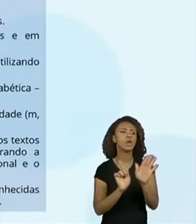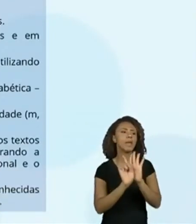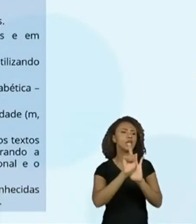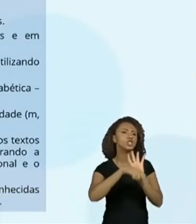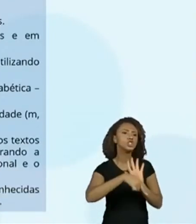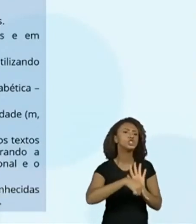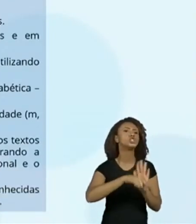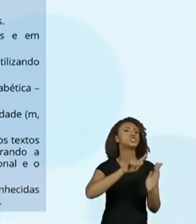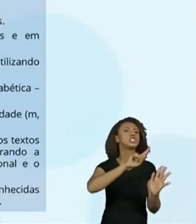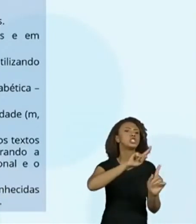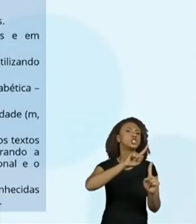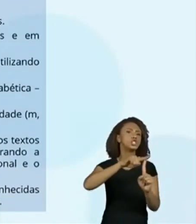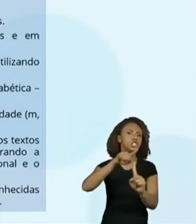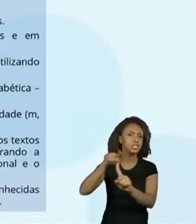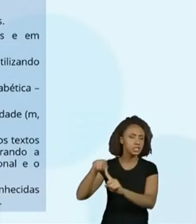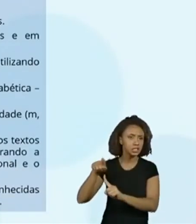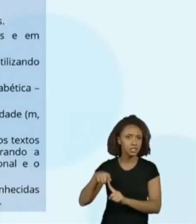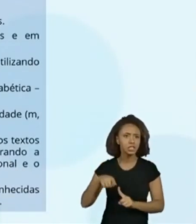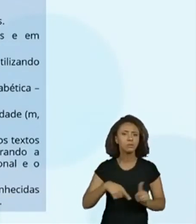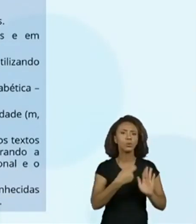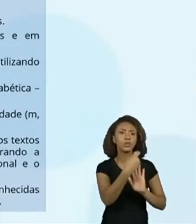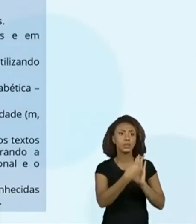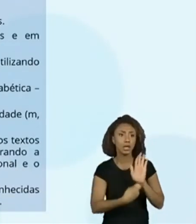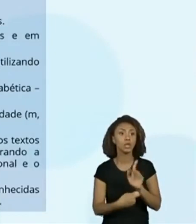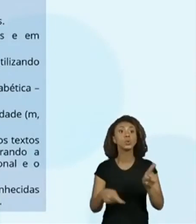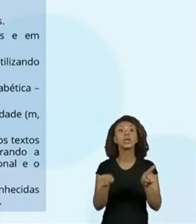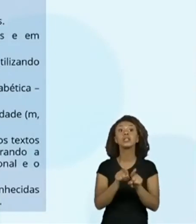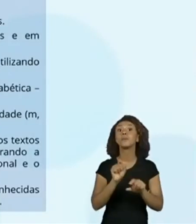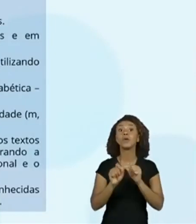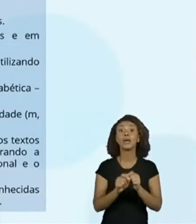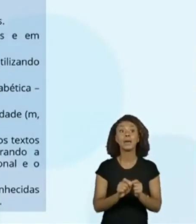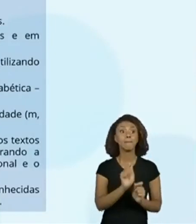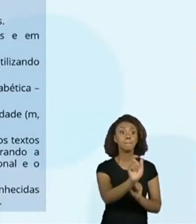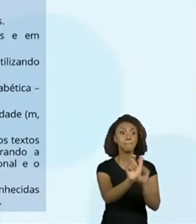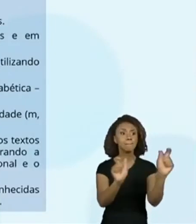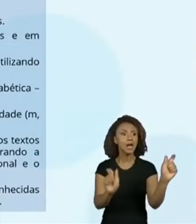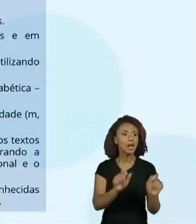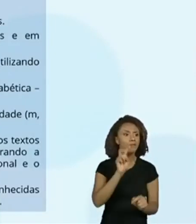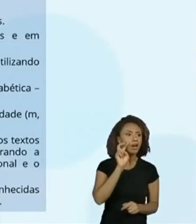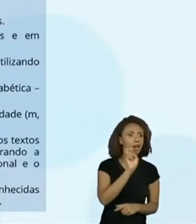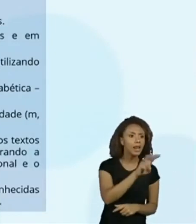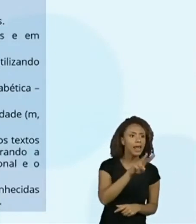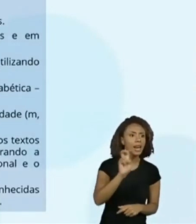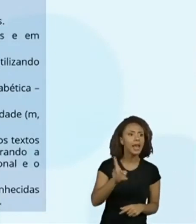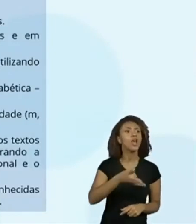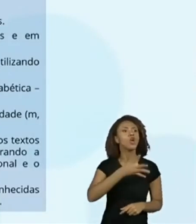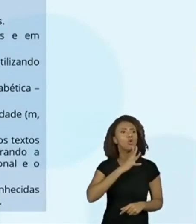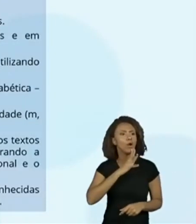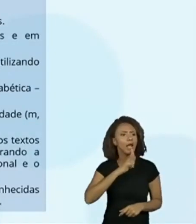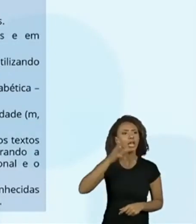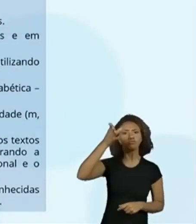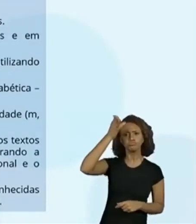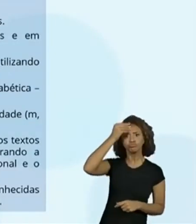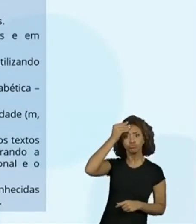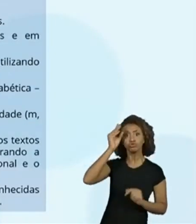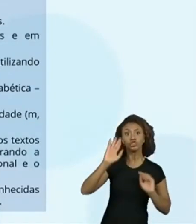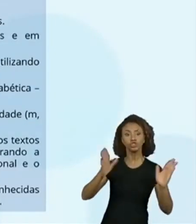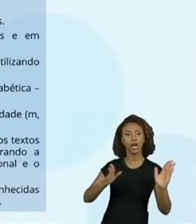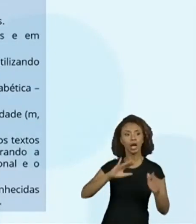E uma habilidade que transita no primeiro e no segundo, que é ler palavras, tomando como referência as palavras conhecidas e ou memorizadas,